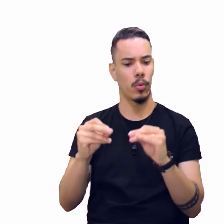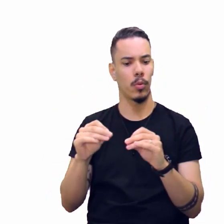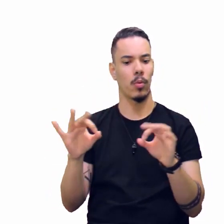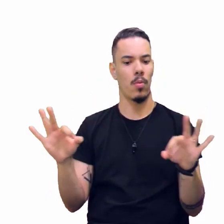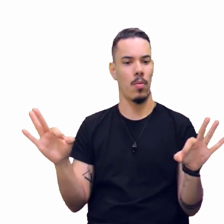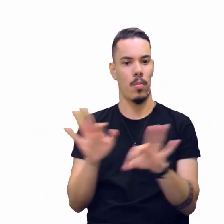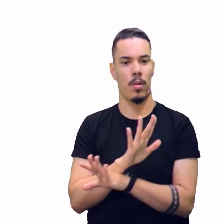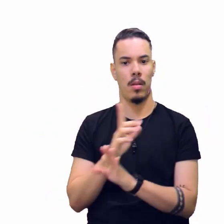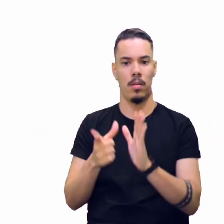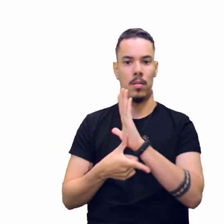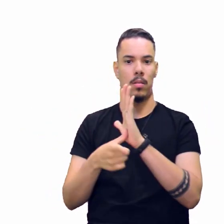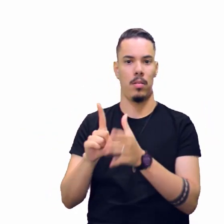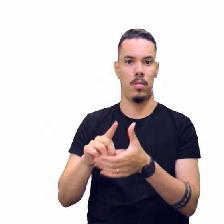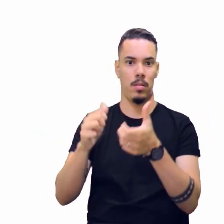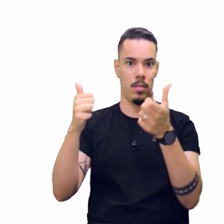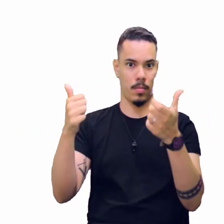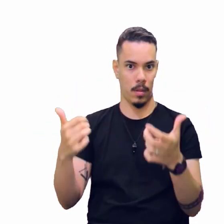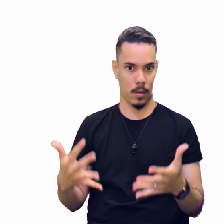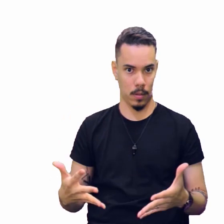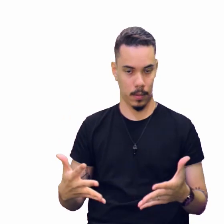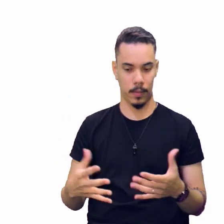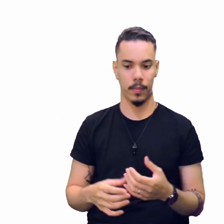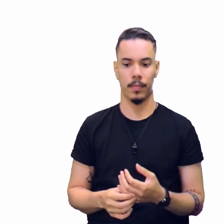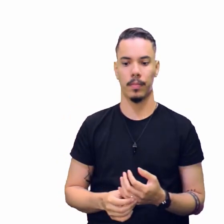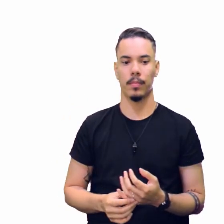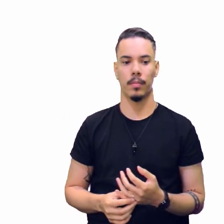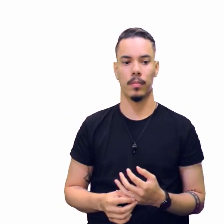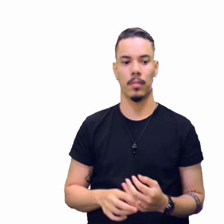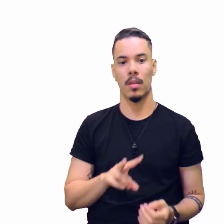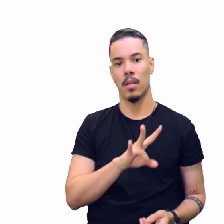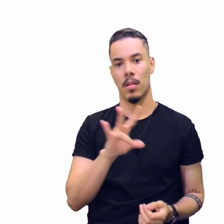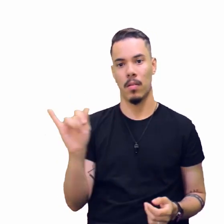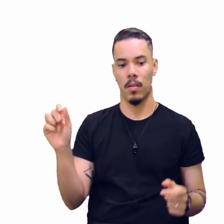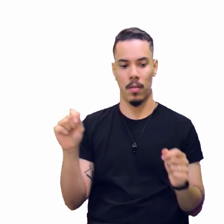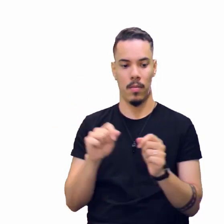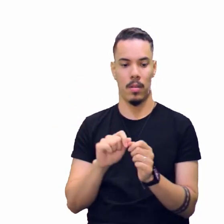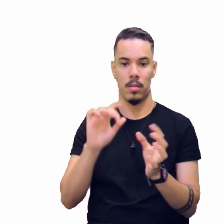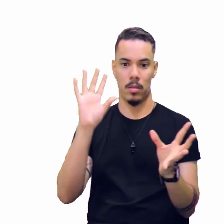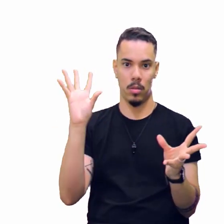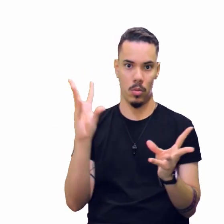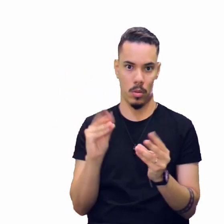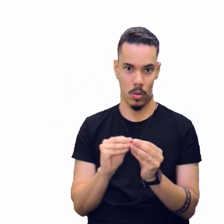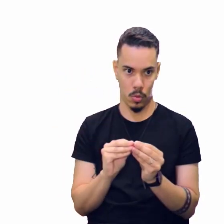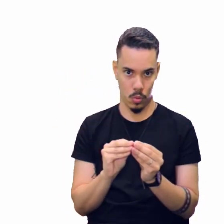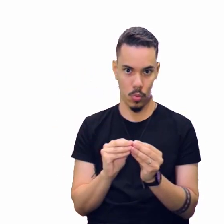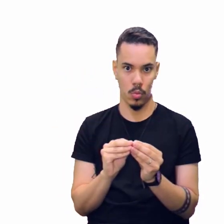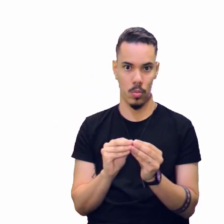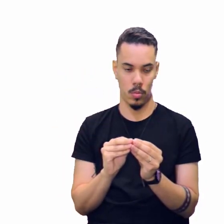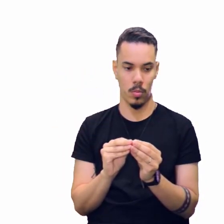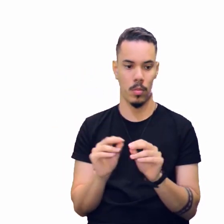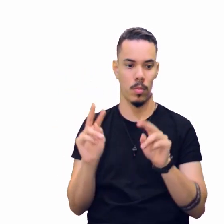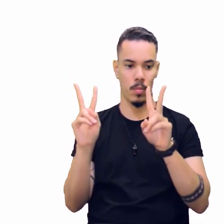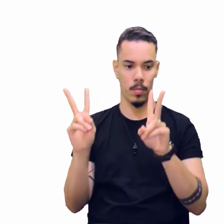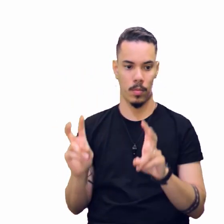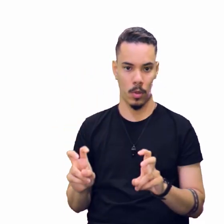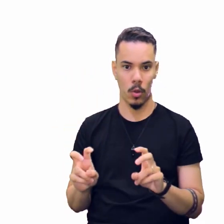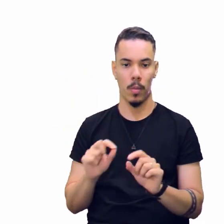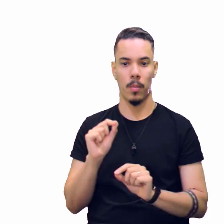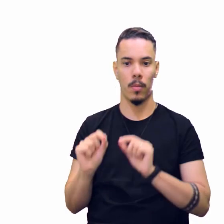a parte que vai fazer um resumo, que é a parte